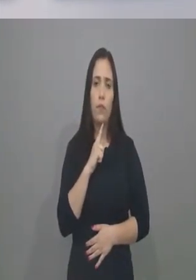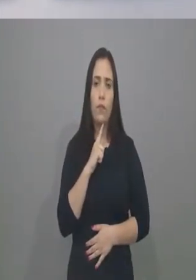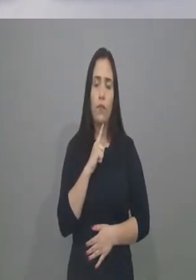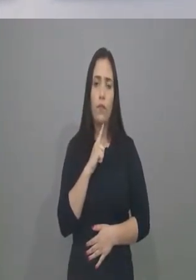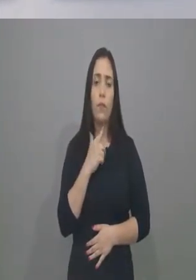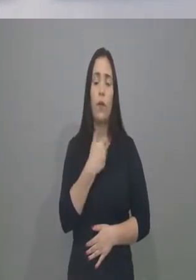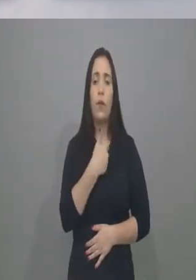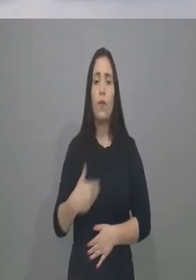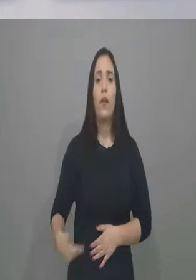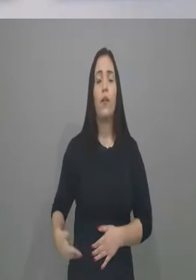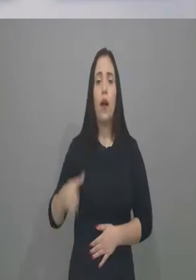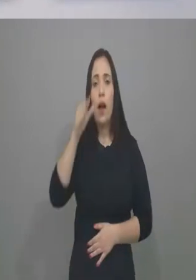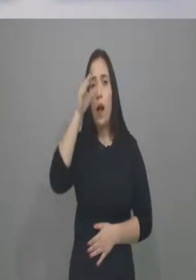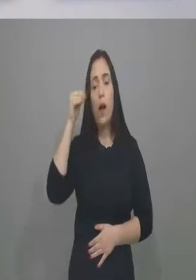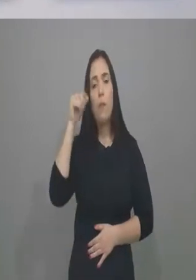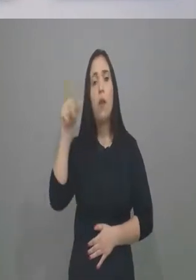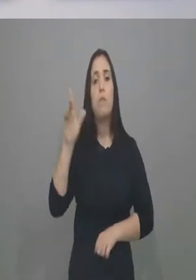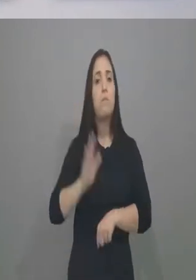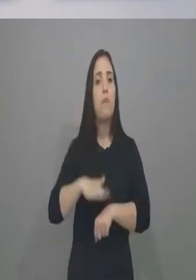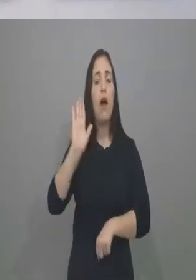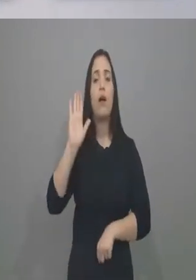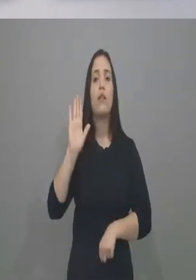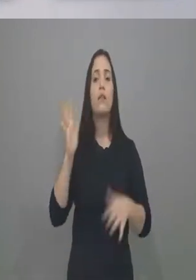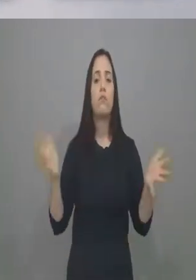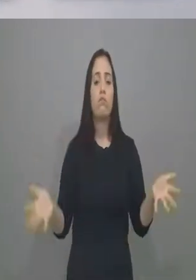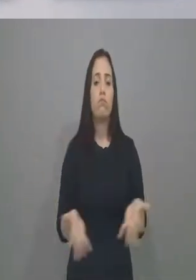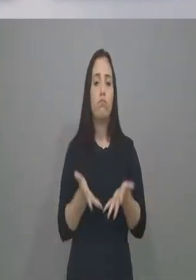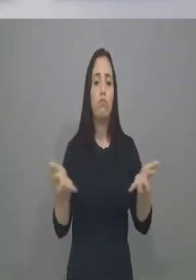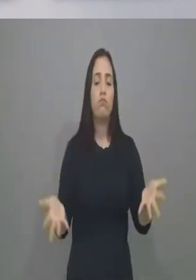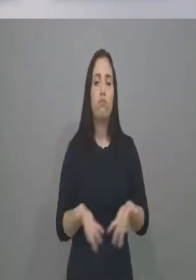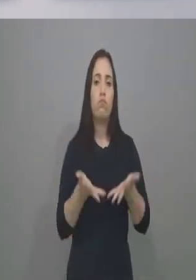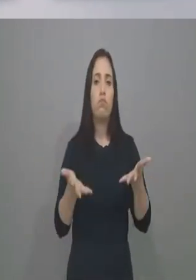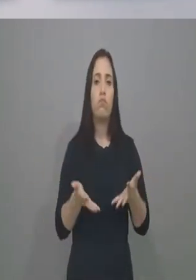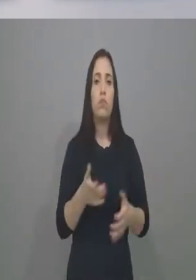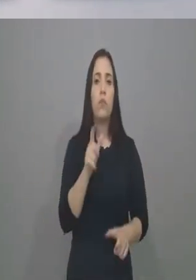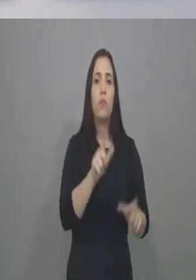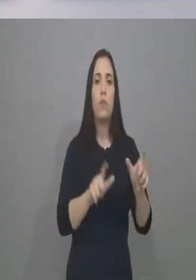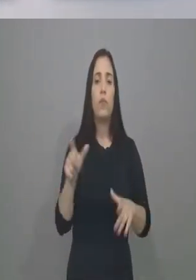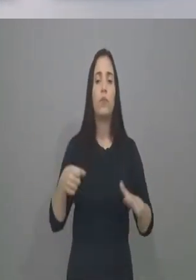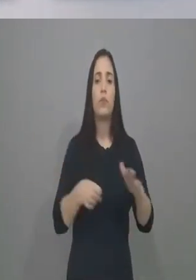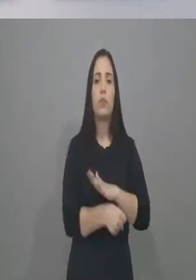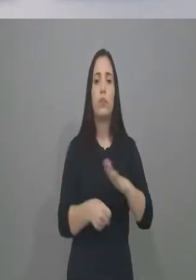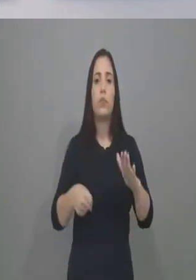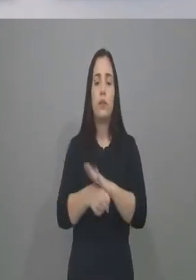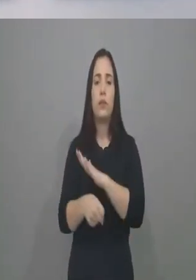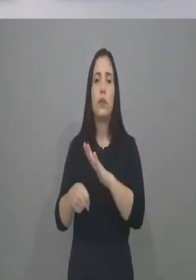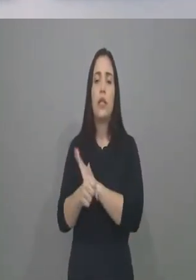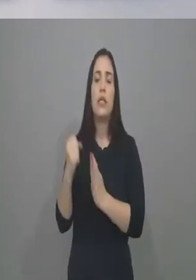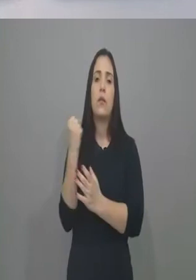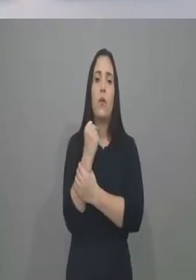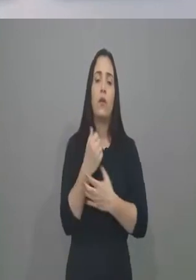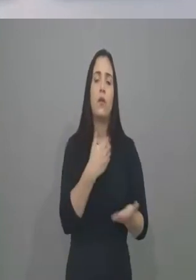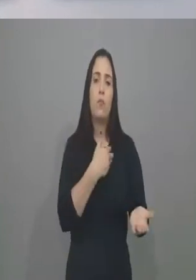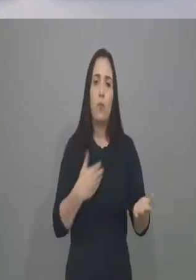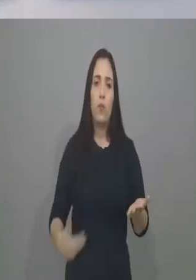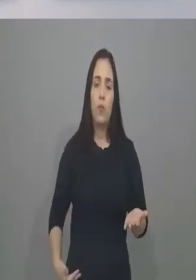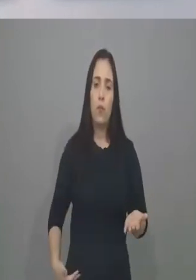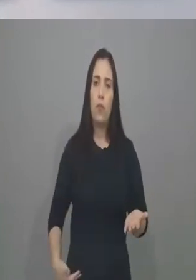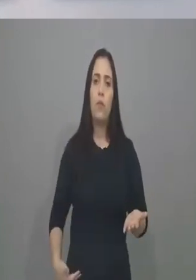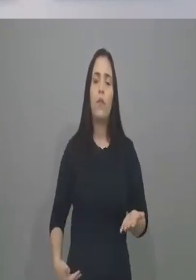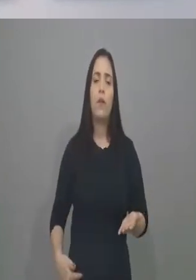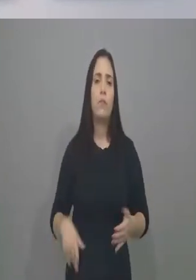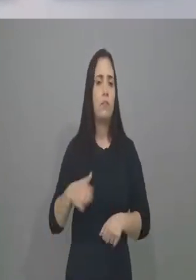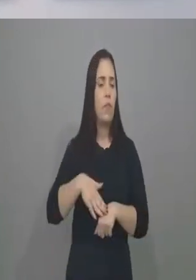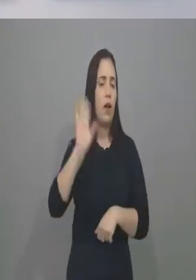fronteiras. O que é que acontecia? Enquanto o Estado do Ceará fazia a sua parte, e os outros estados da federação, aqui eu não